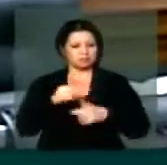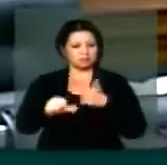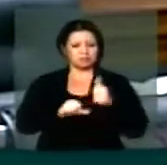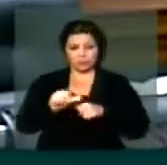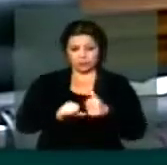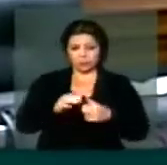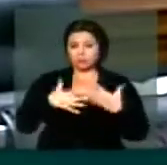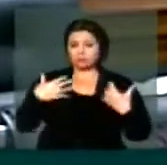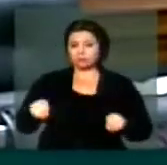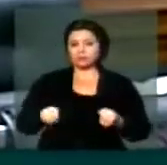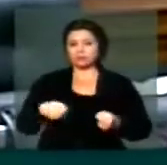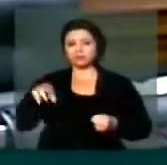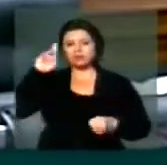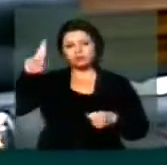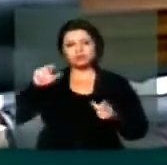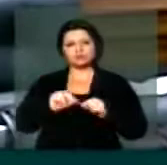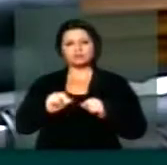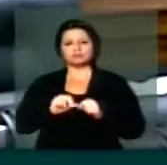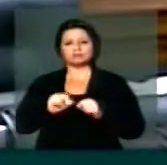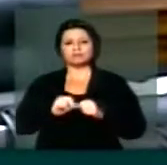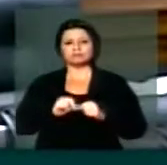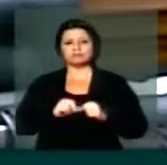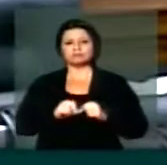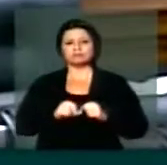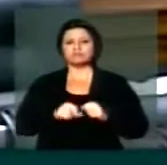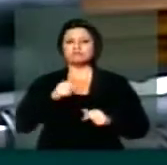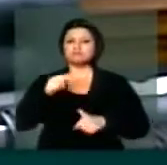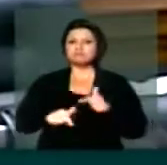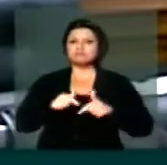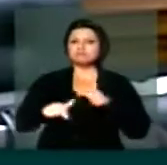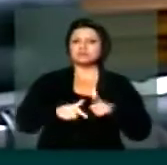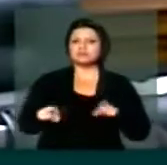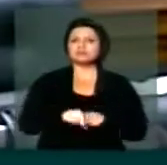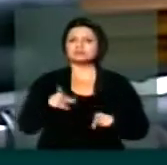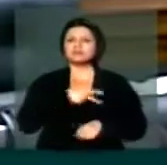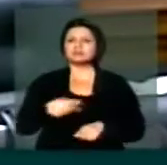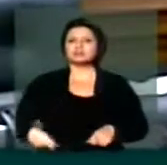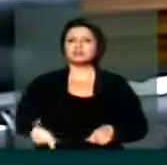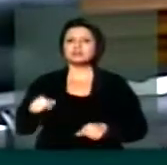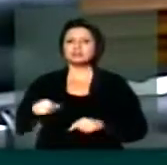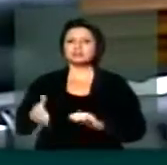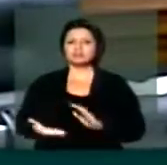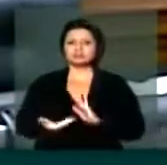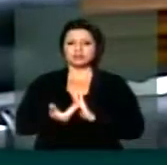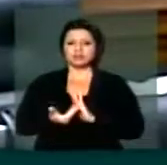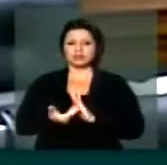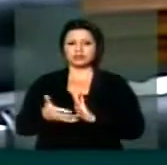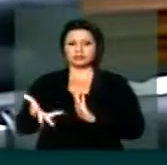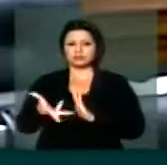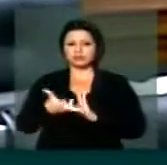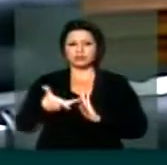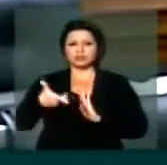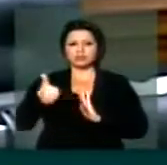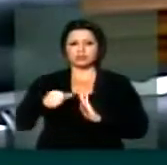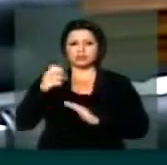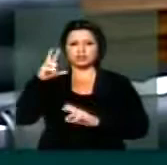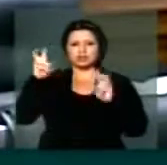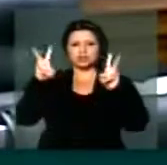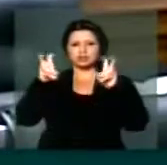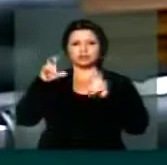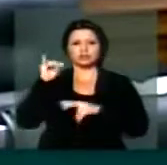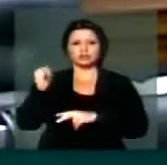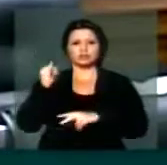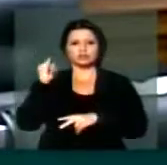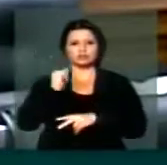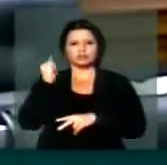Então, V. Exª que faz um trabalho enquanto presidente desse poder brilhante, que traz matérias importantes